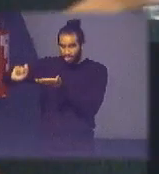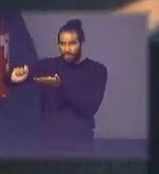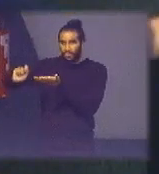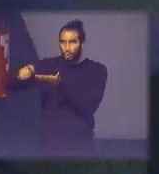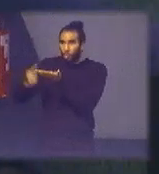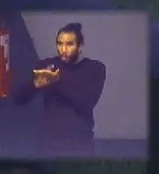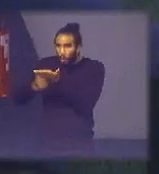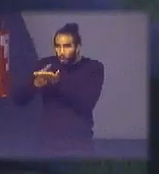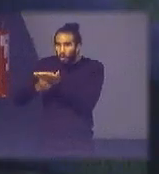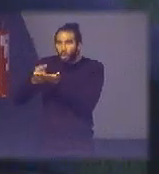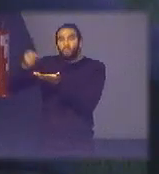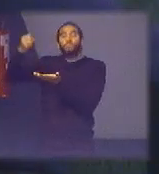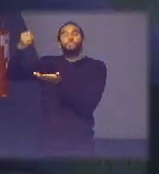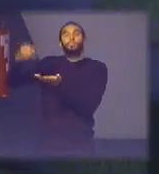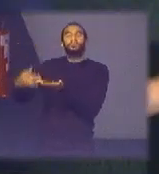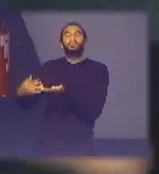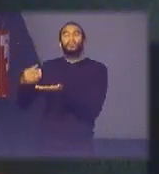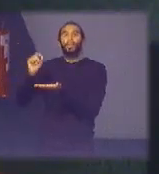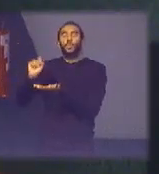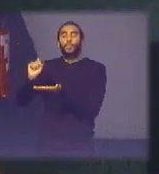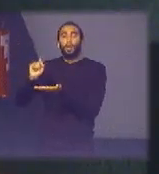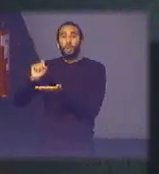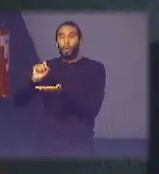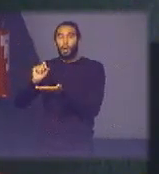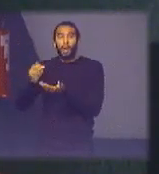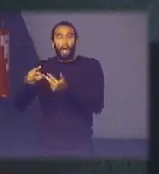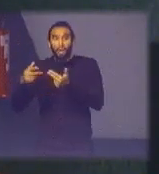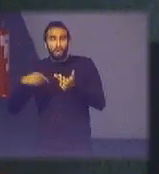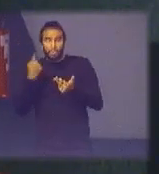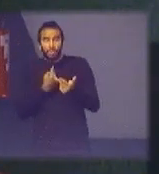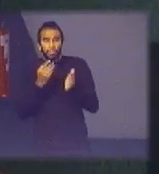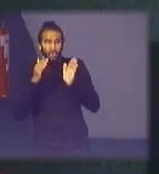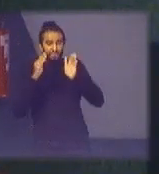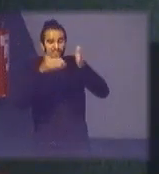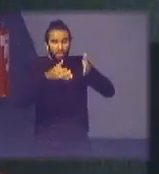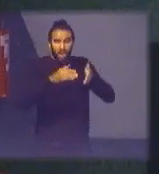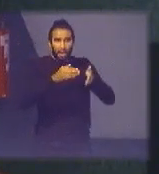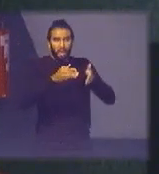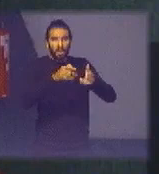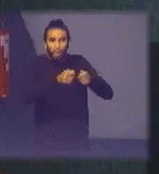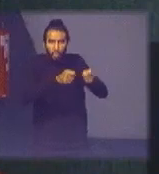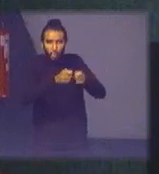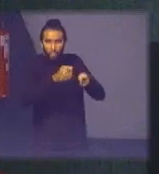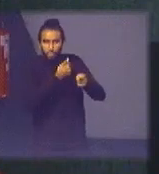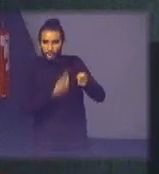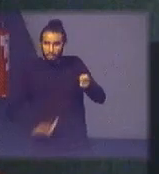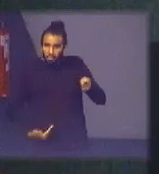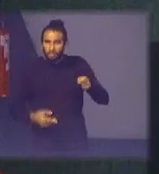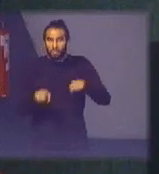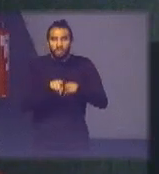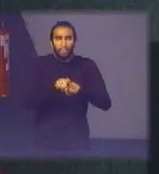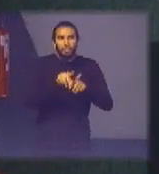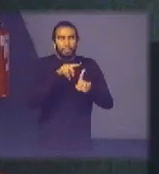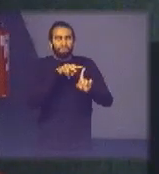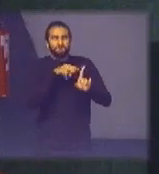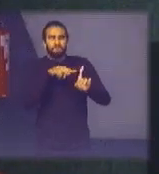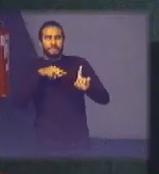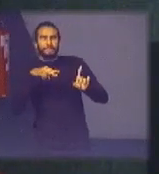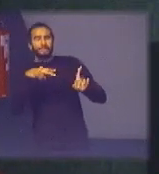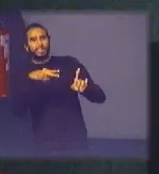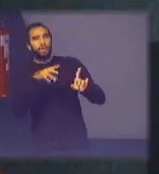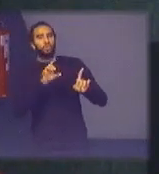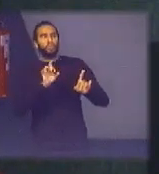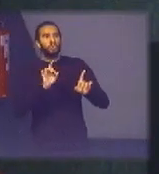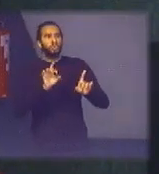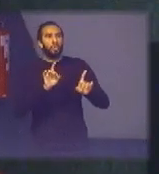conjuga o que a gente tem que focar que é a governança pública com essa perspectiva que não é